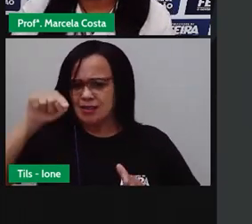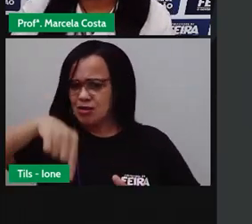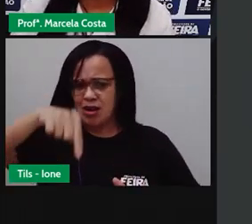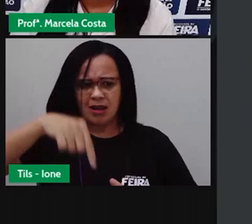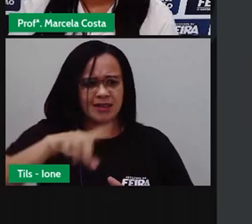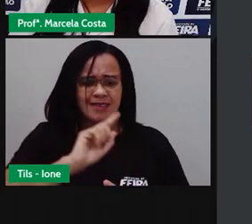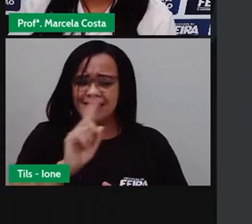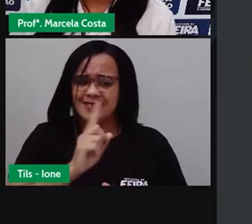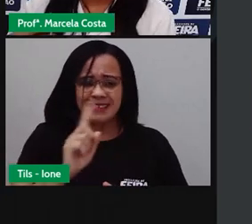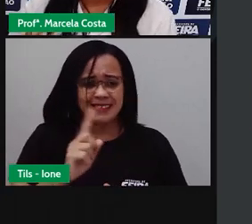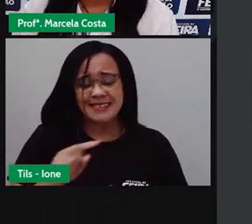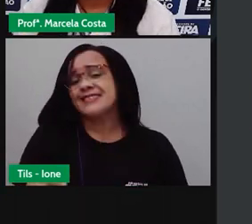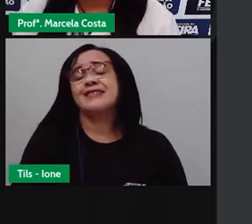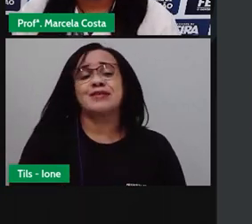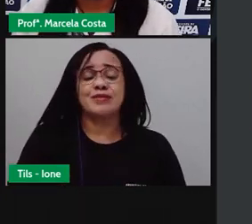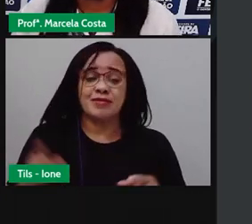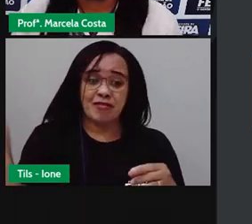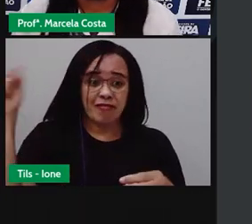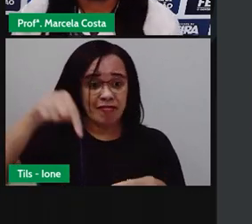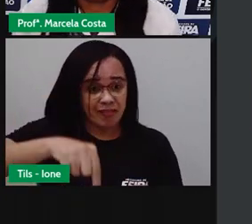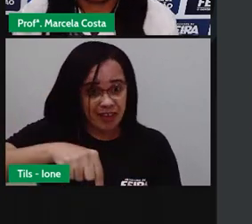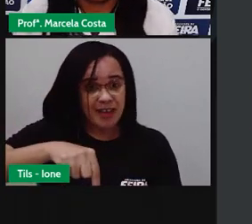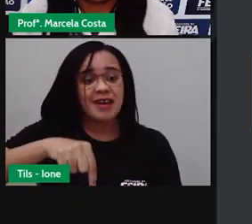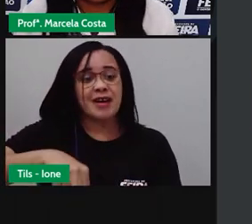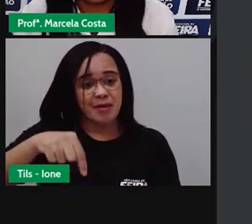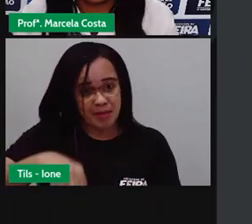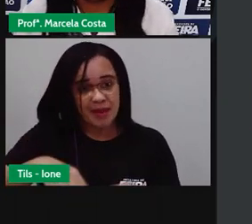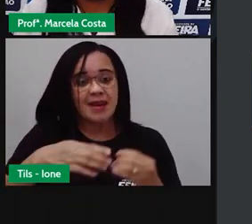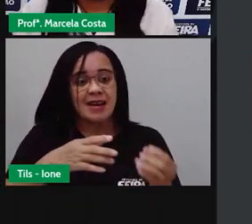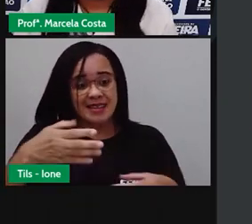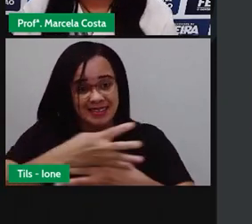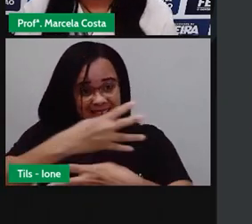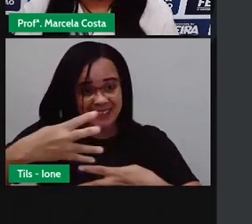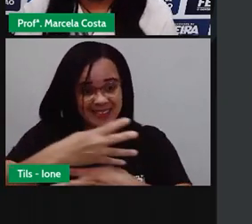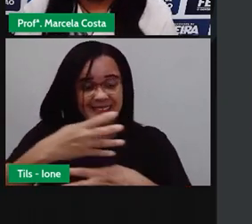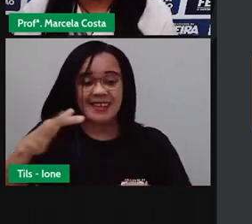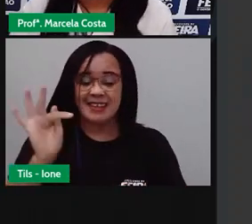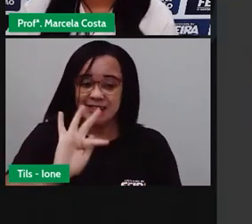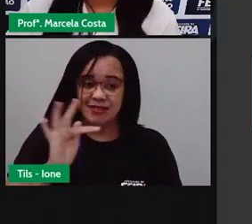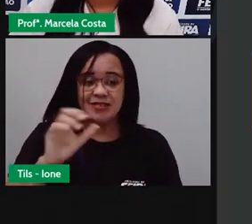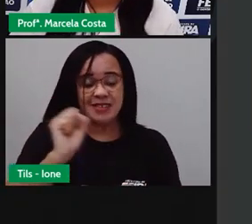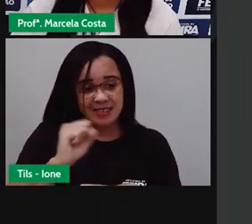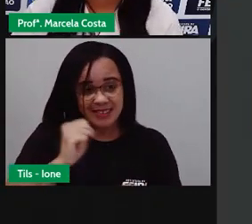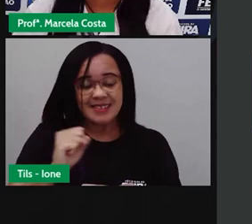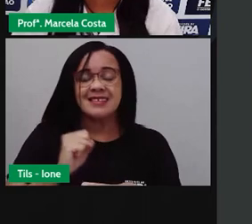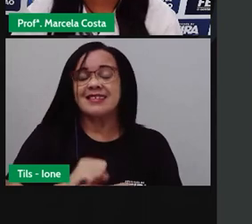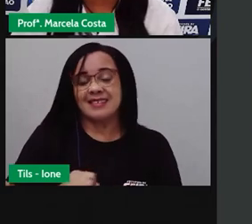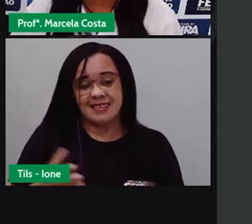município. E vim para aqui, para esta cidade, há alguns anos.